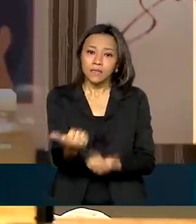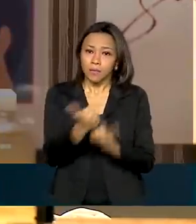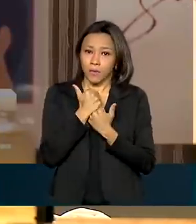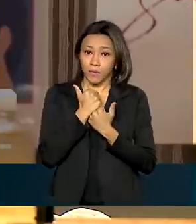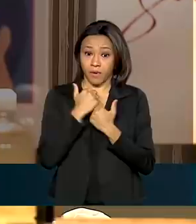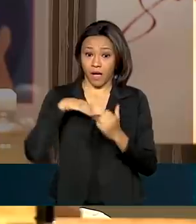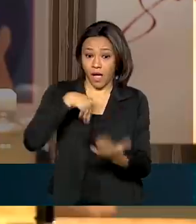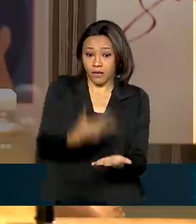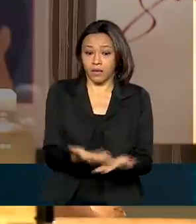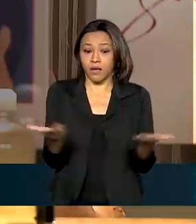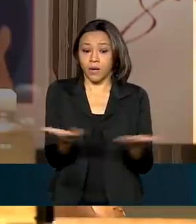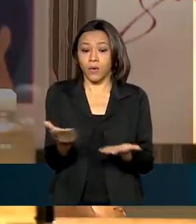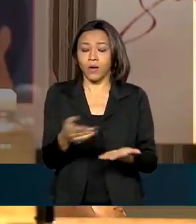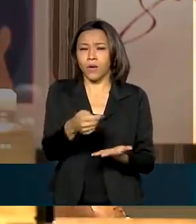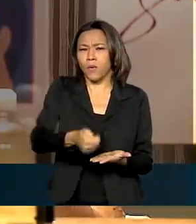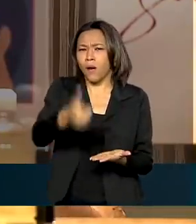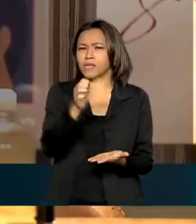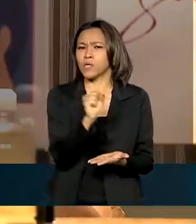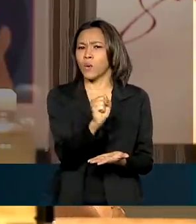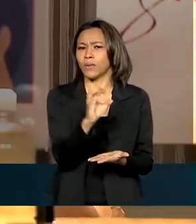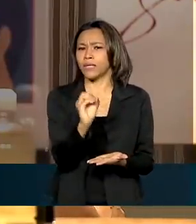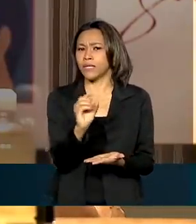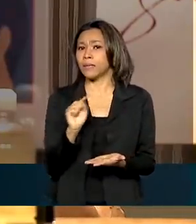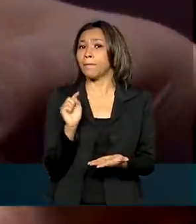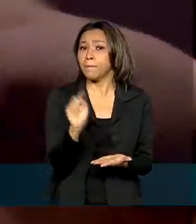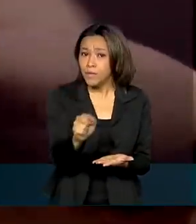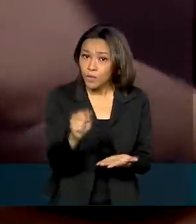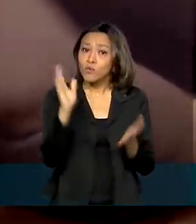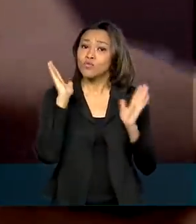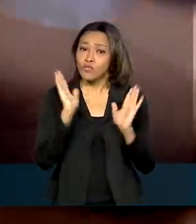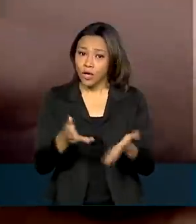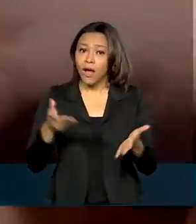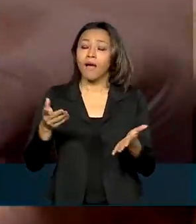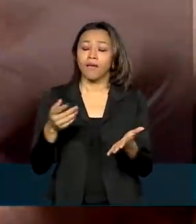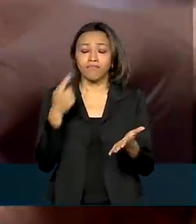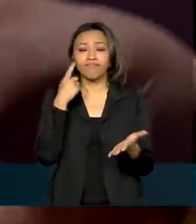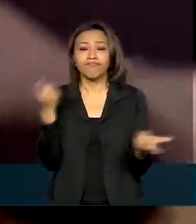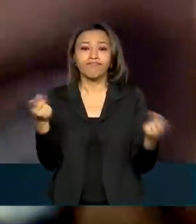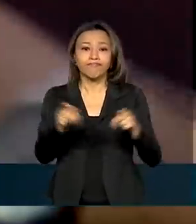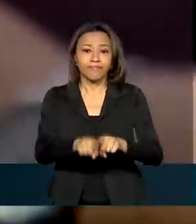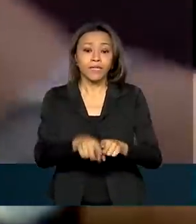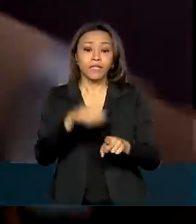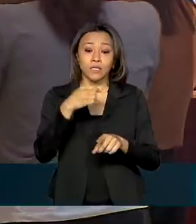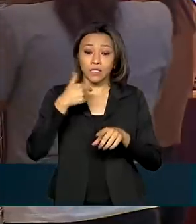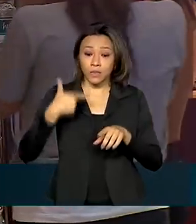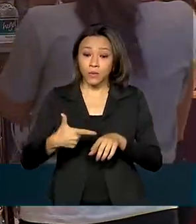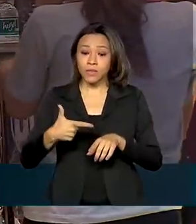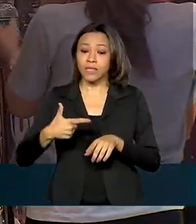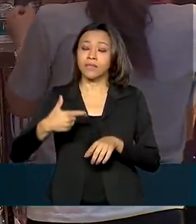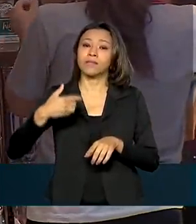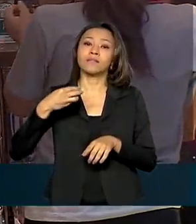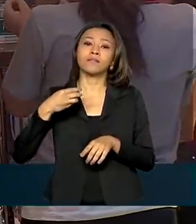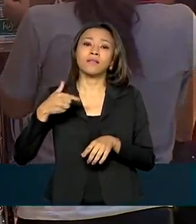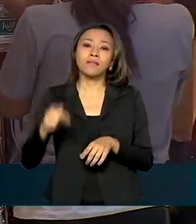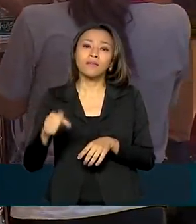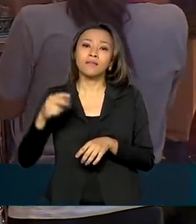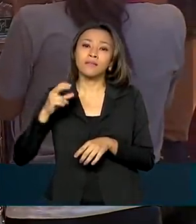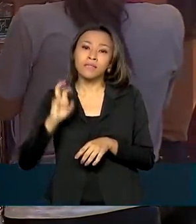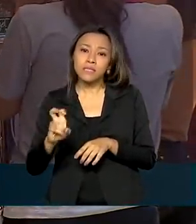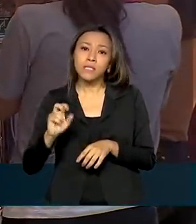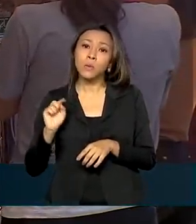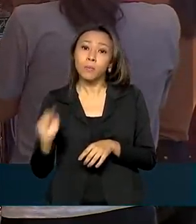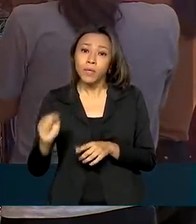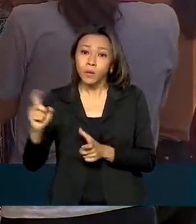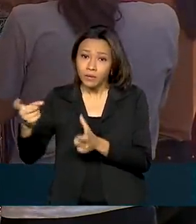fechados quase 80 mil acordos de refinanciamento, que envolveram 275 mil débitos no valor de